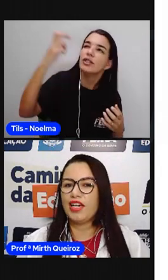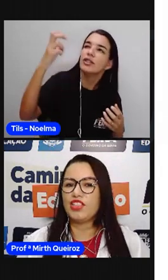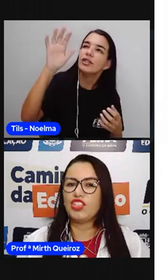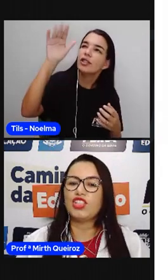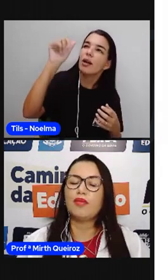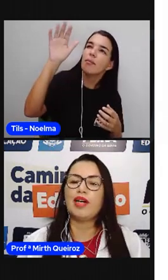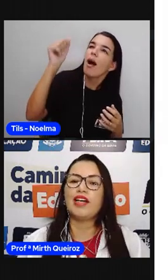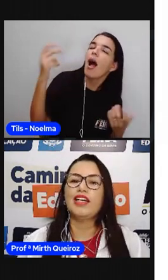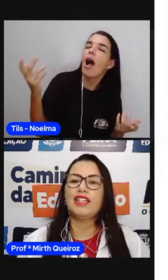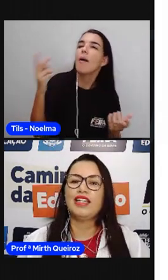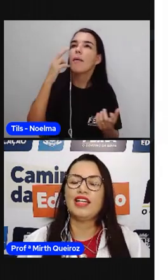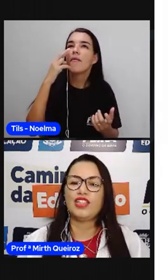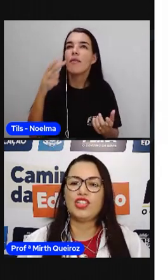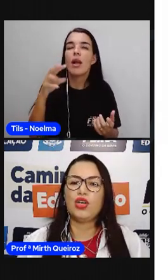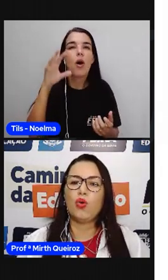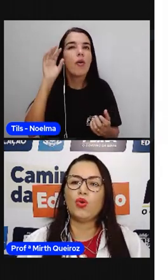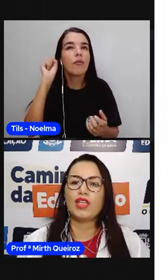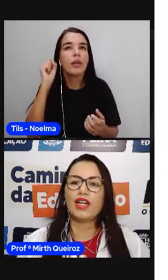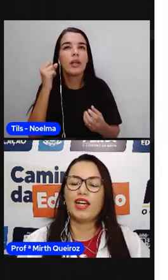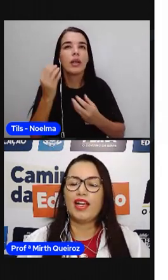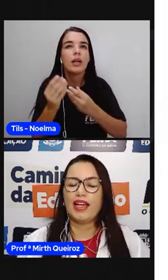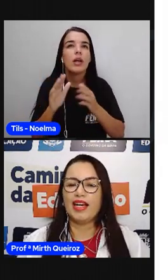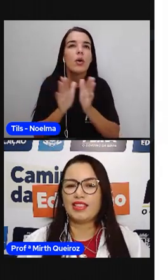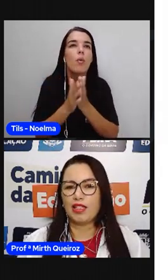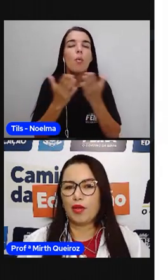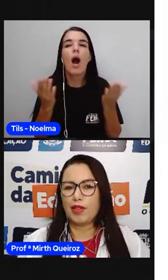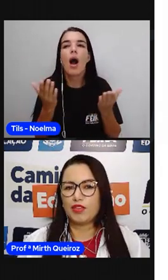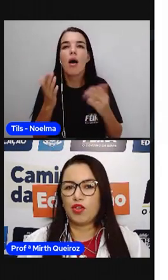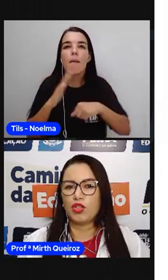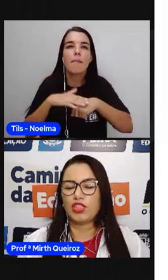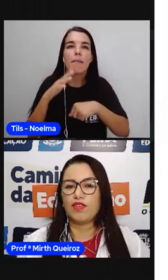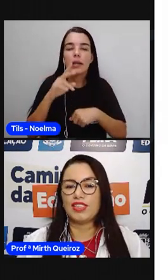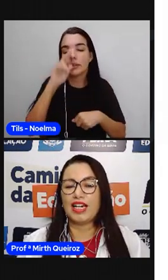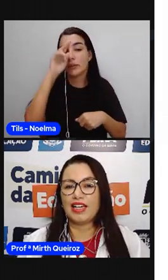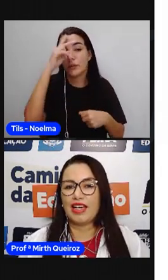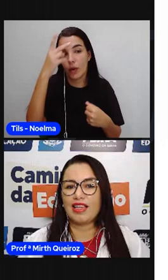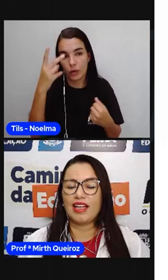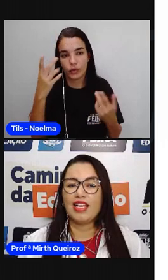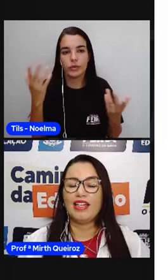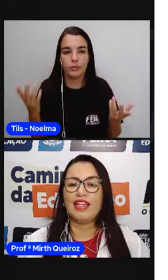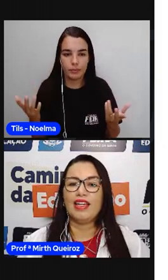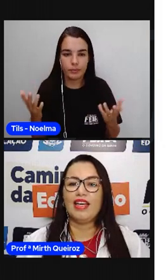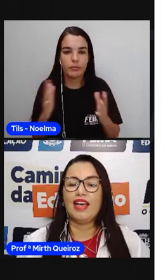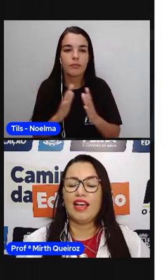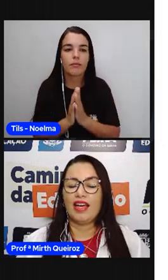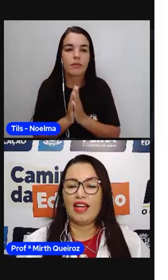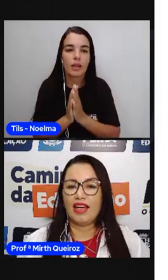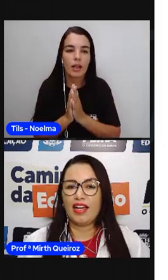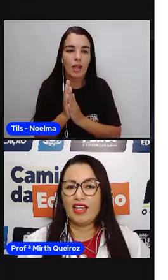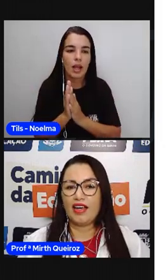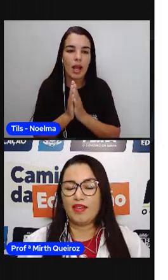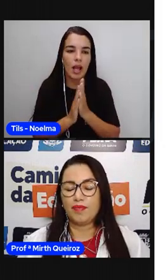de alguém e a gente chamar e a gente encontra a sílaba mais forte. Que vai ser aquela que